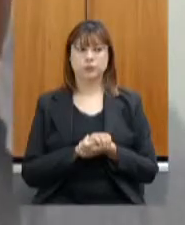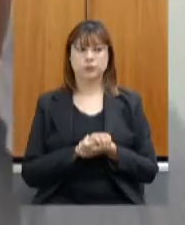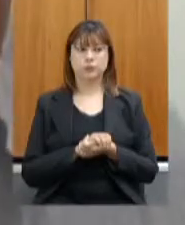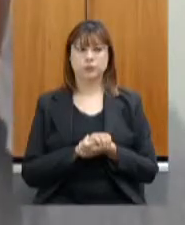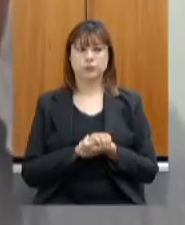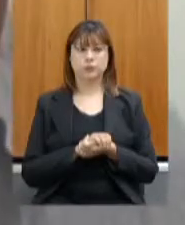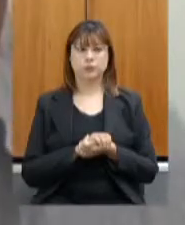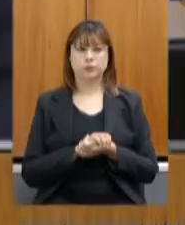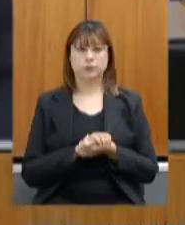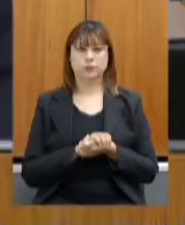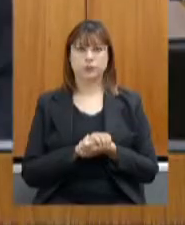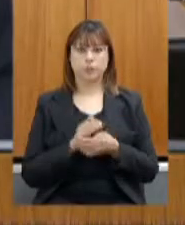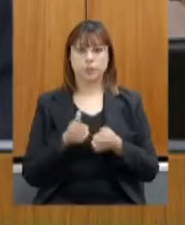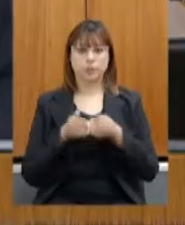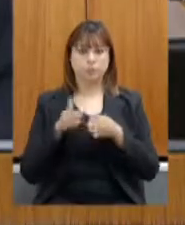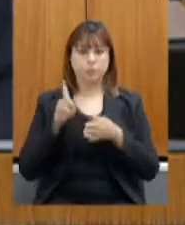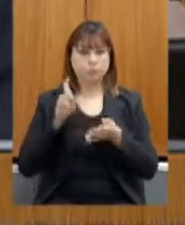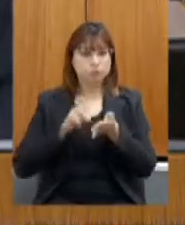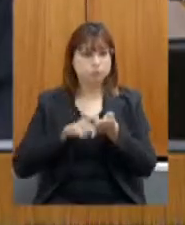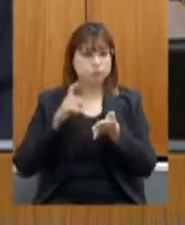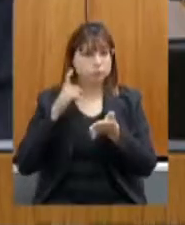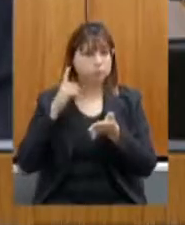pegar o microfone pronto